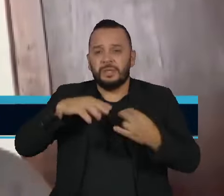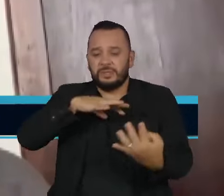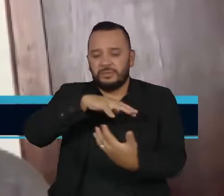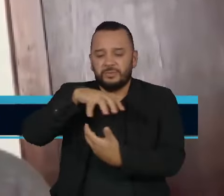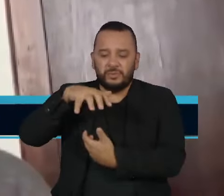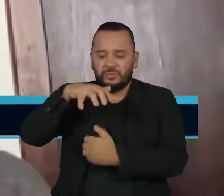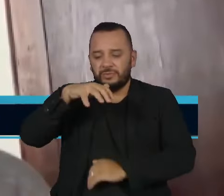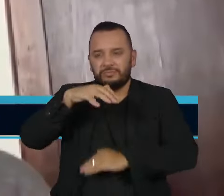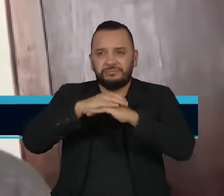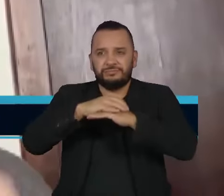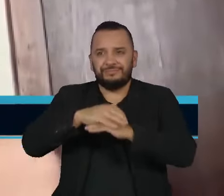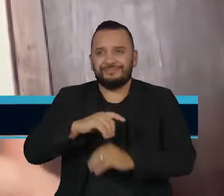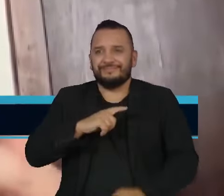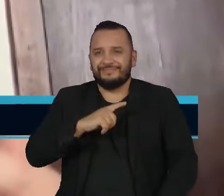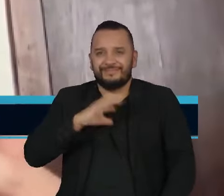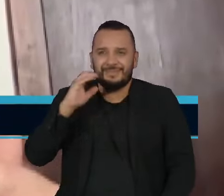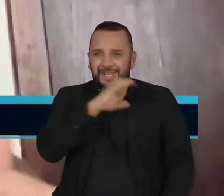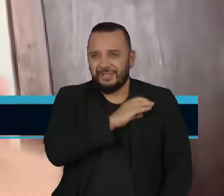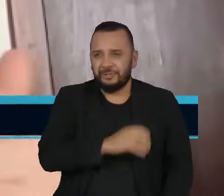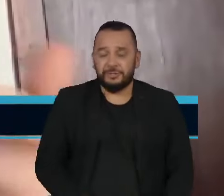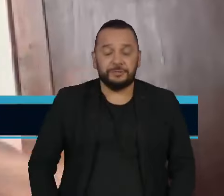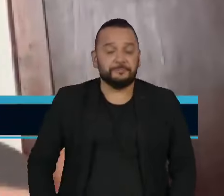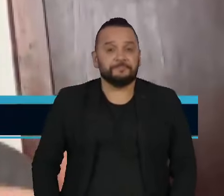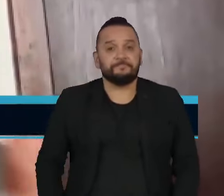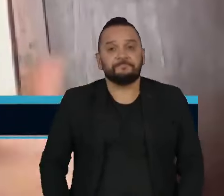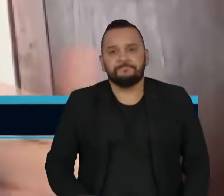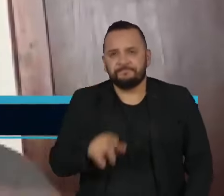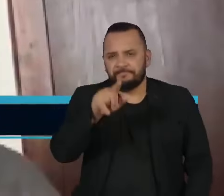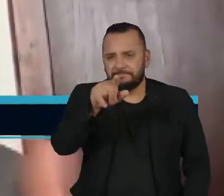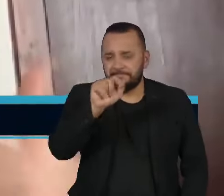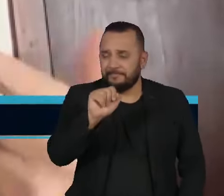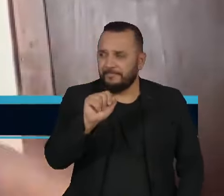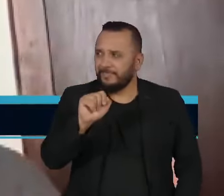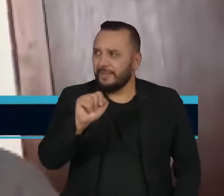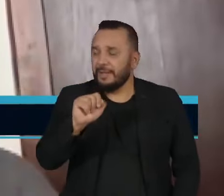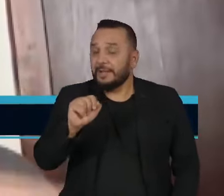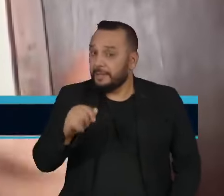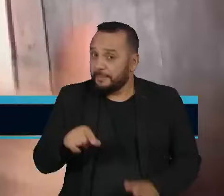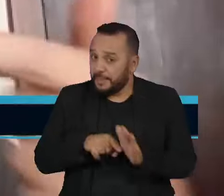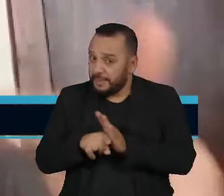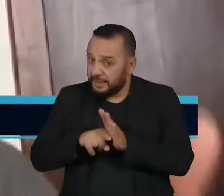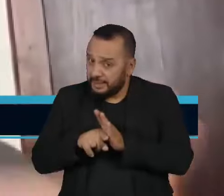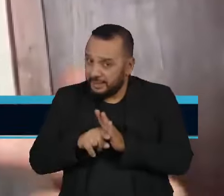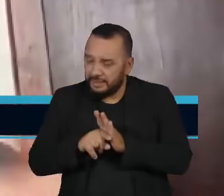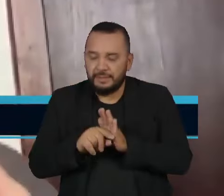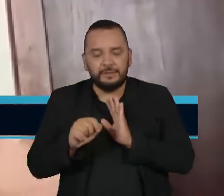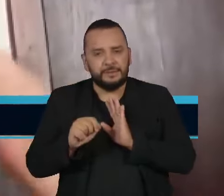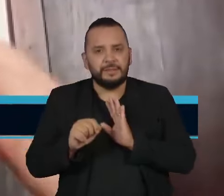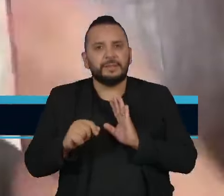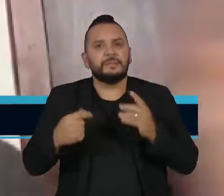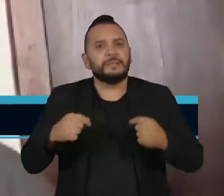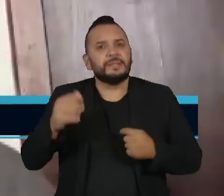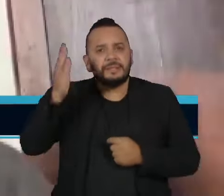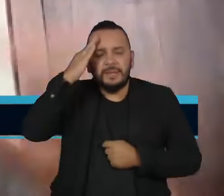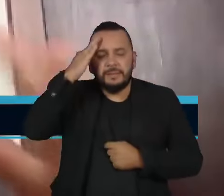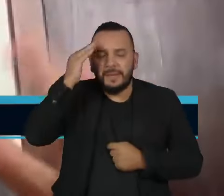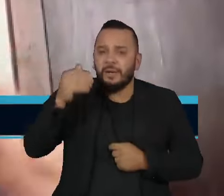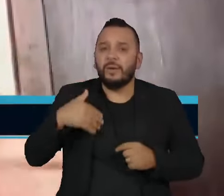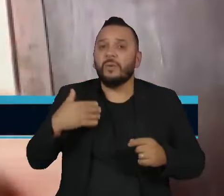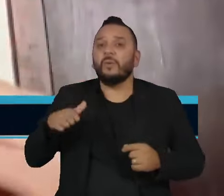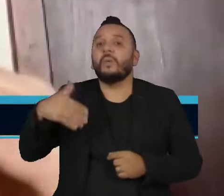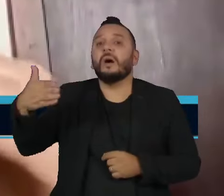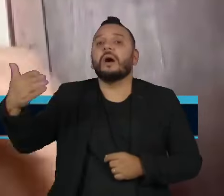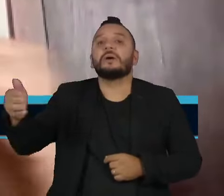deveria considerar a seguinte pergunta. Quando é que o Brasil vai poder parar de ampliar,